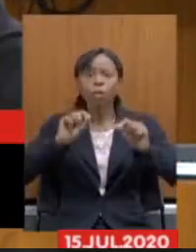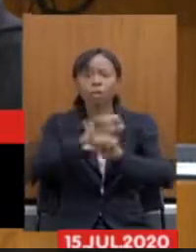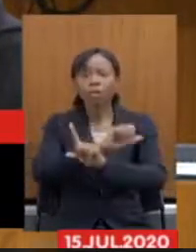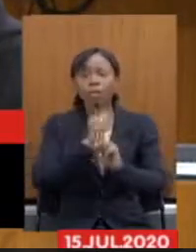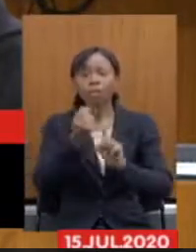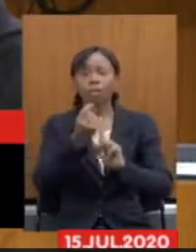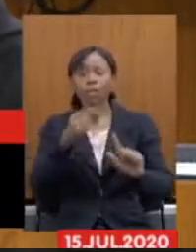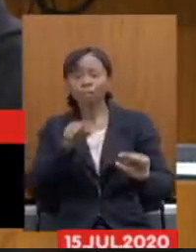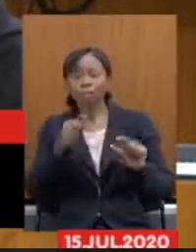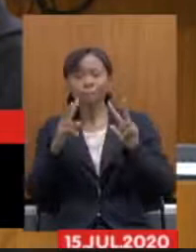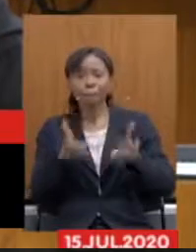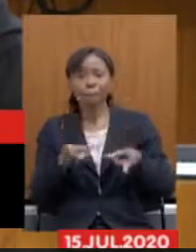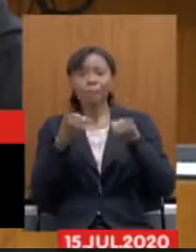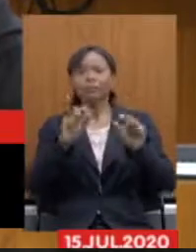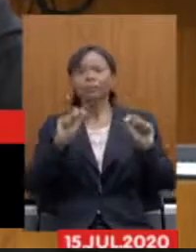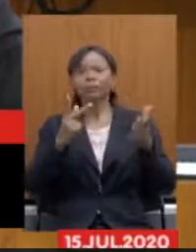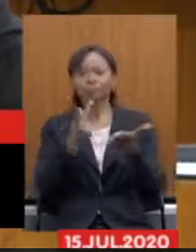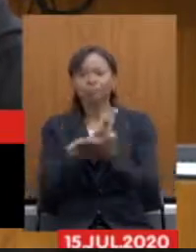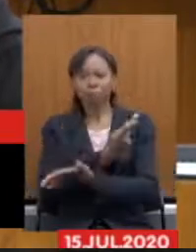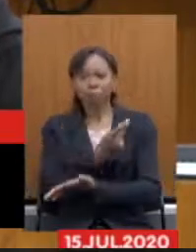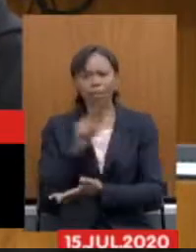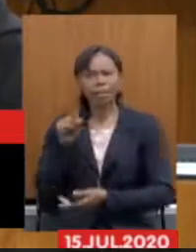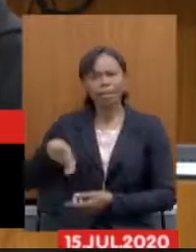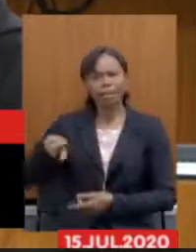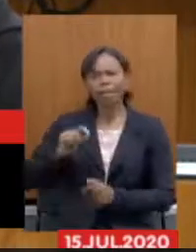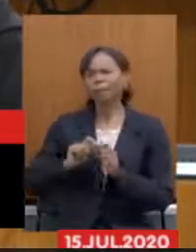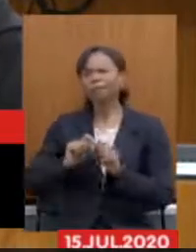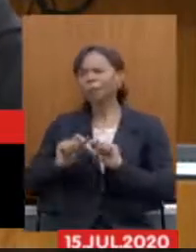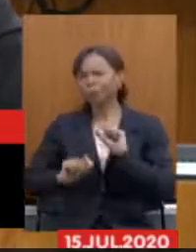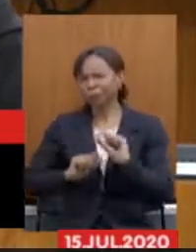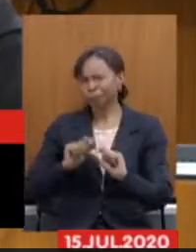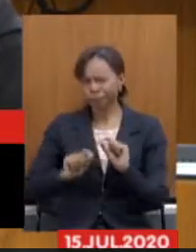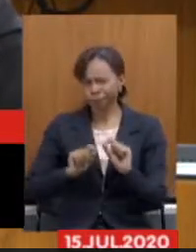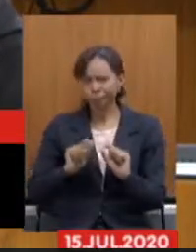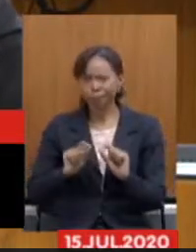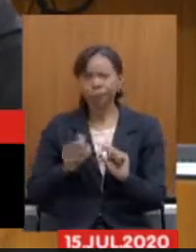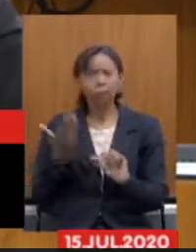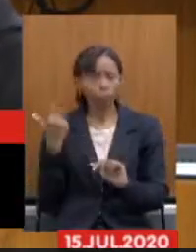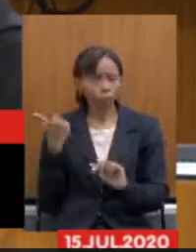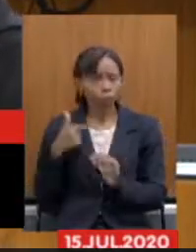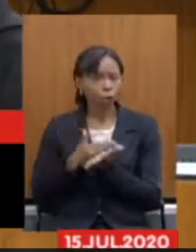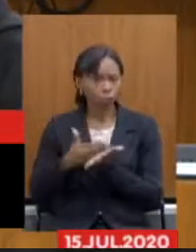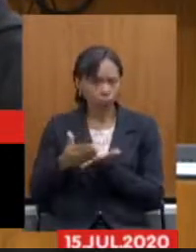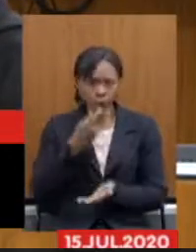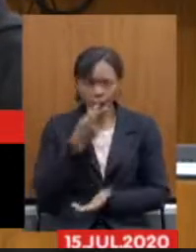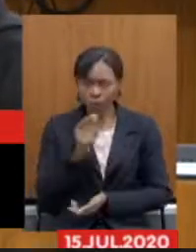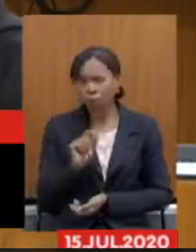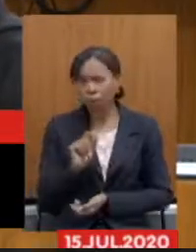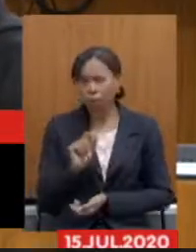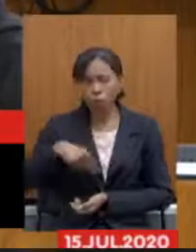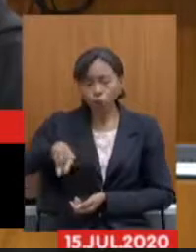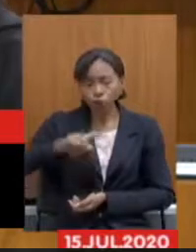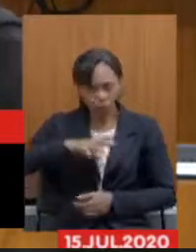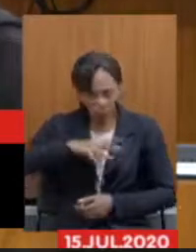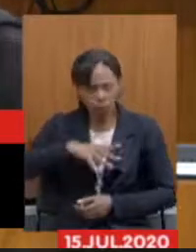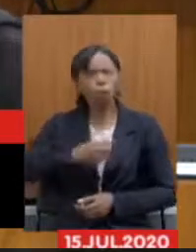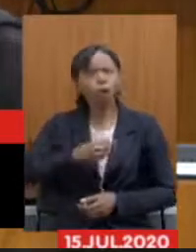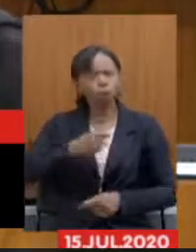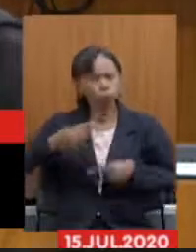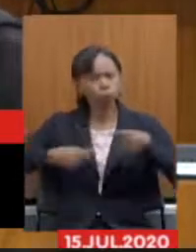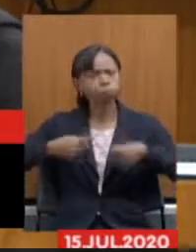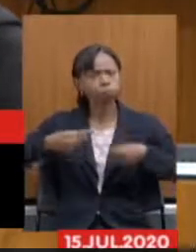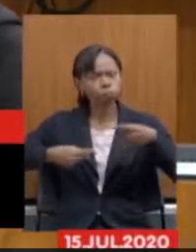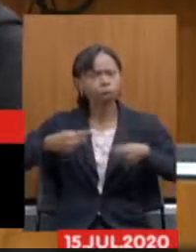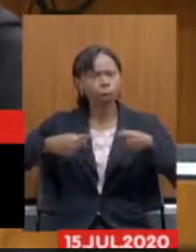o que está acontecendo, o que eles estão querendo fazer. Como eu disse lá no início, nós não queremos fugir do debate, não vamos fugir do debate.